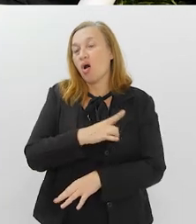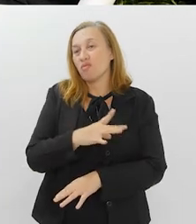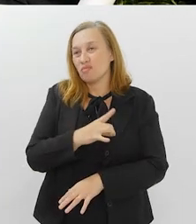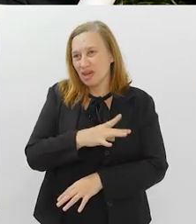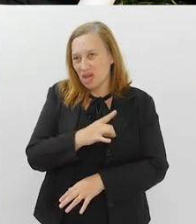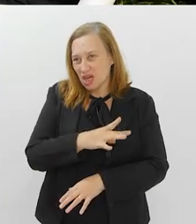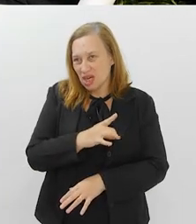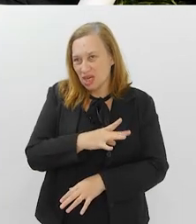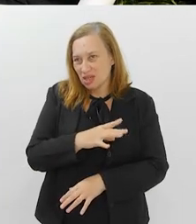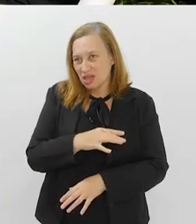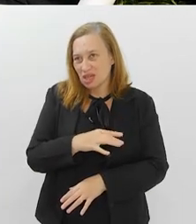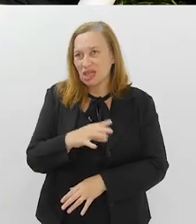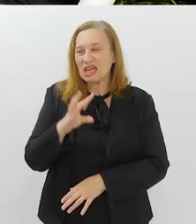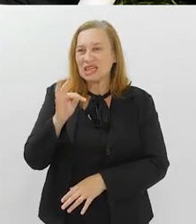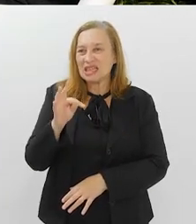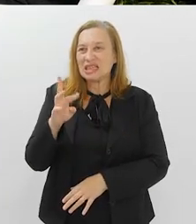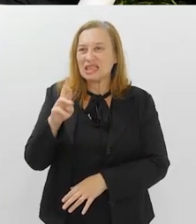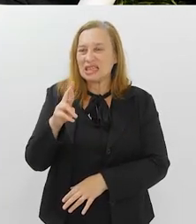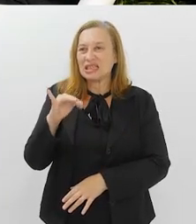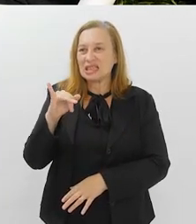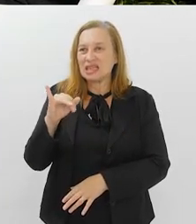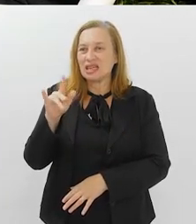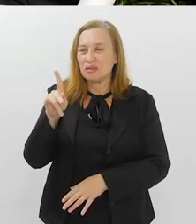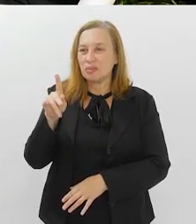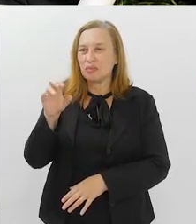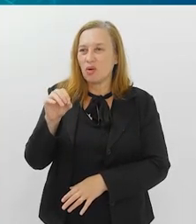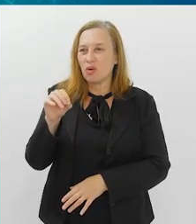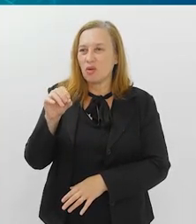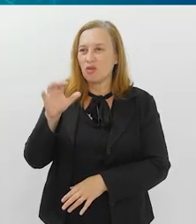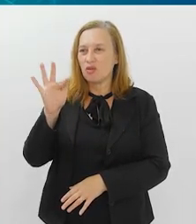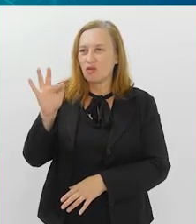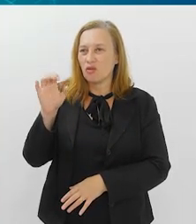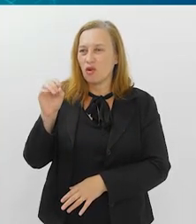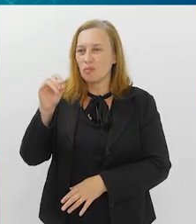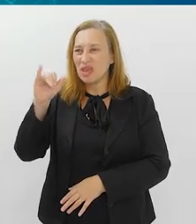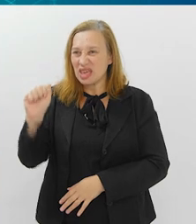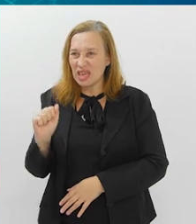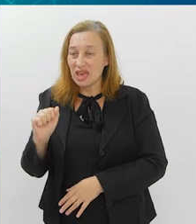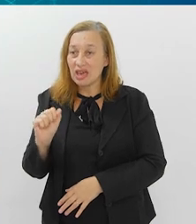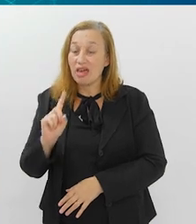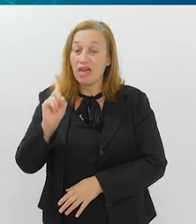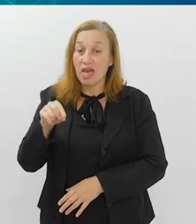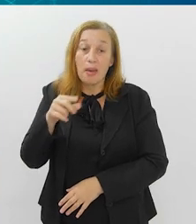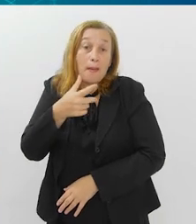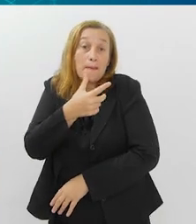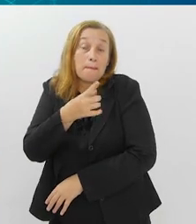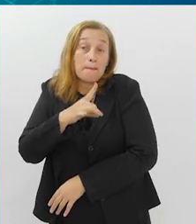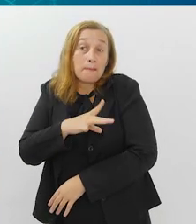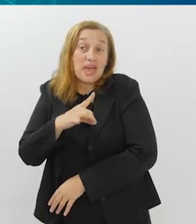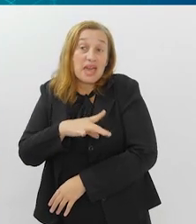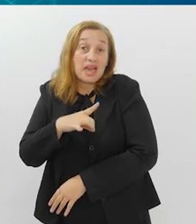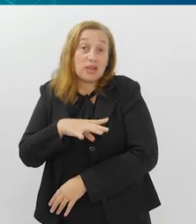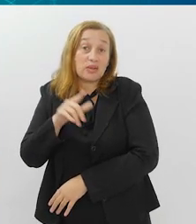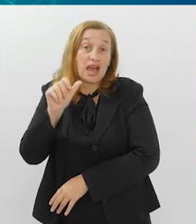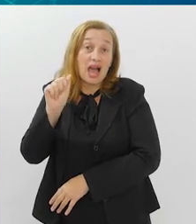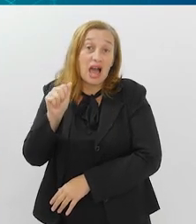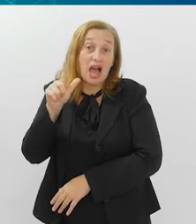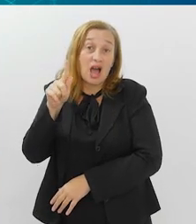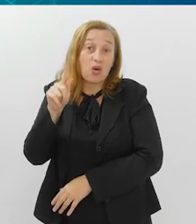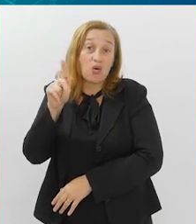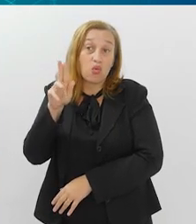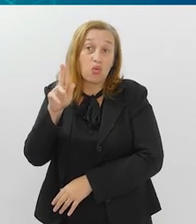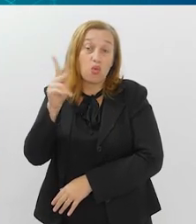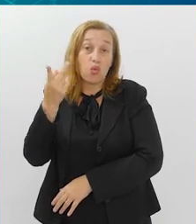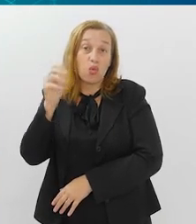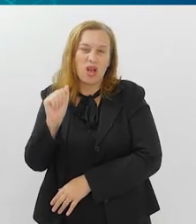medo. Se eu já vou falar de tripanofobia, tripanofobia é uma fobia de agulha. O que você se